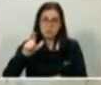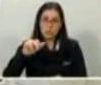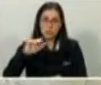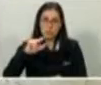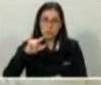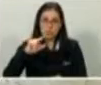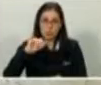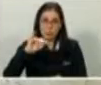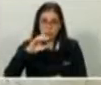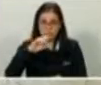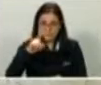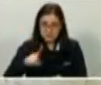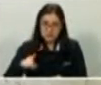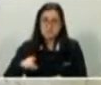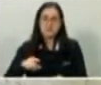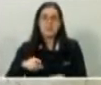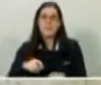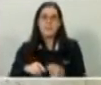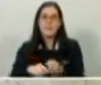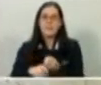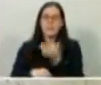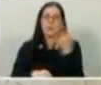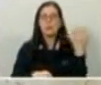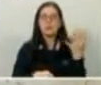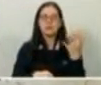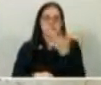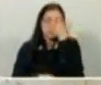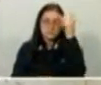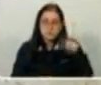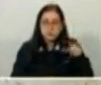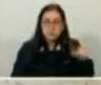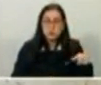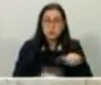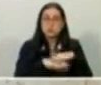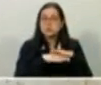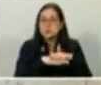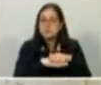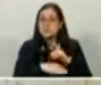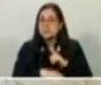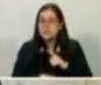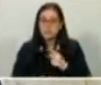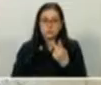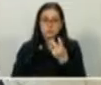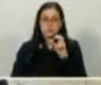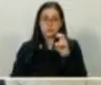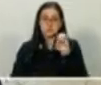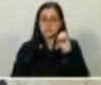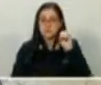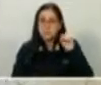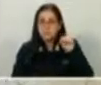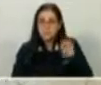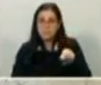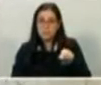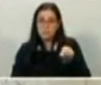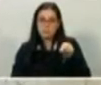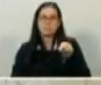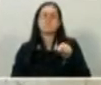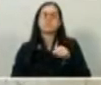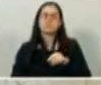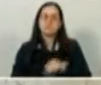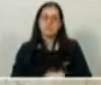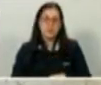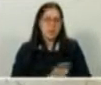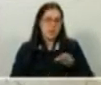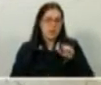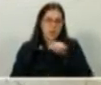250 mil pessoas que têm psoríase na cidade de São Paulo, que mal se sabia o que era isso. Mesmo